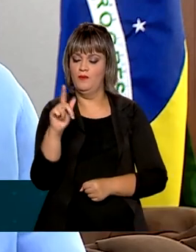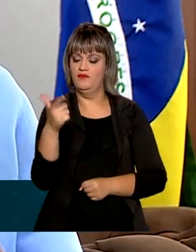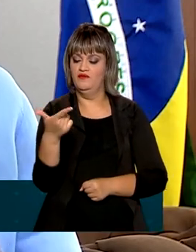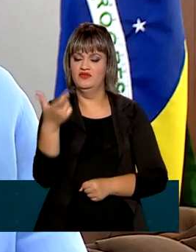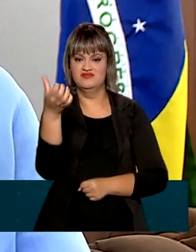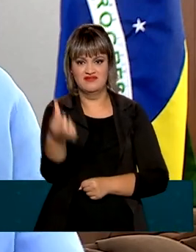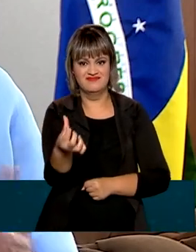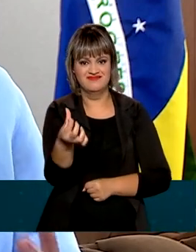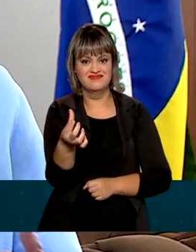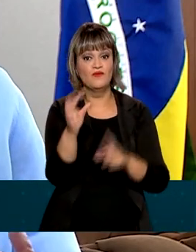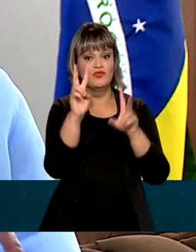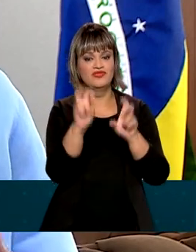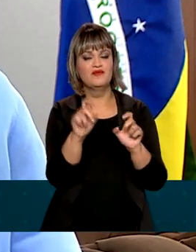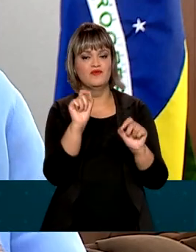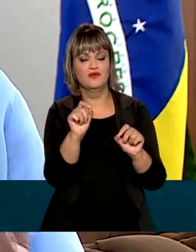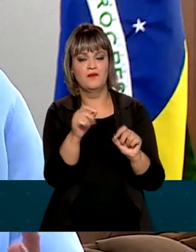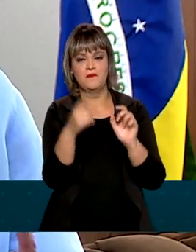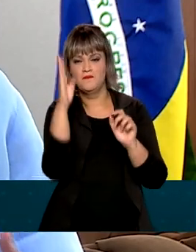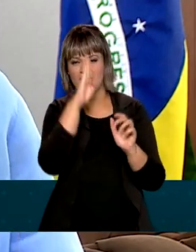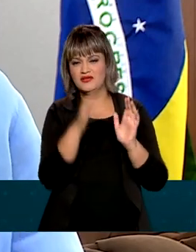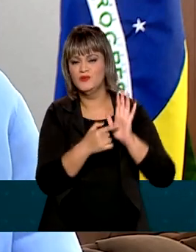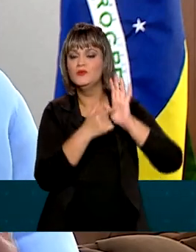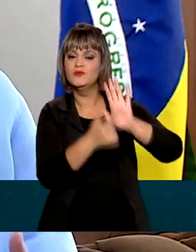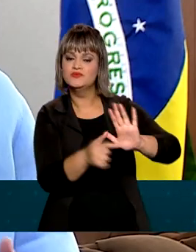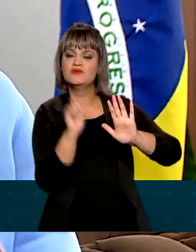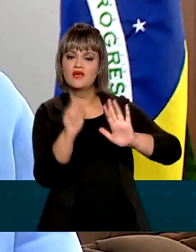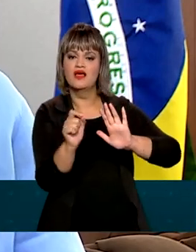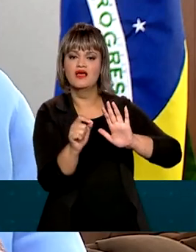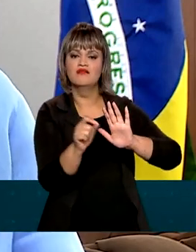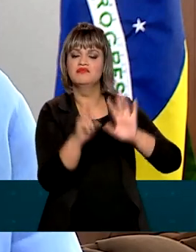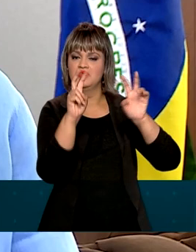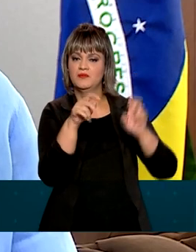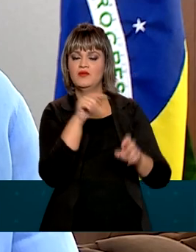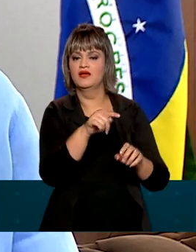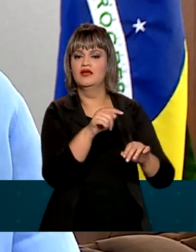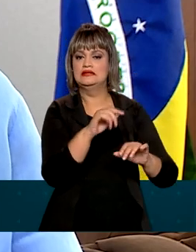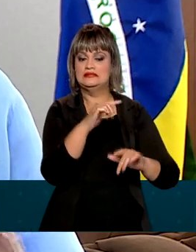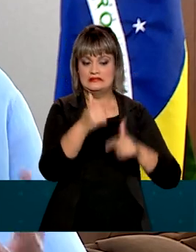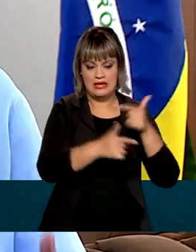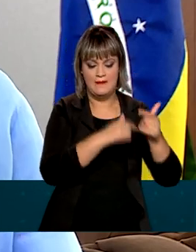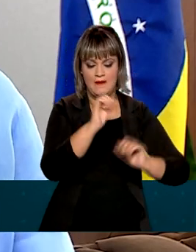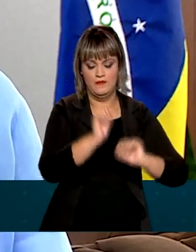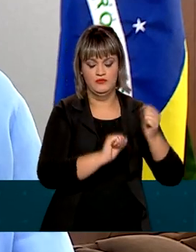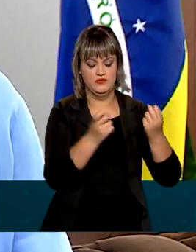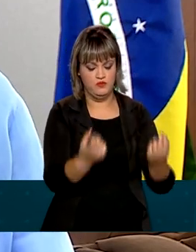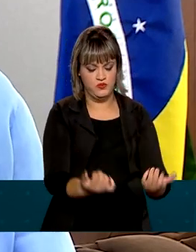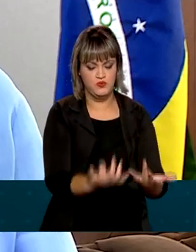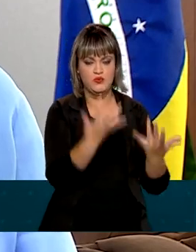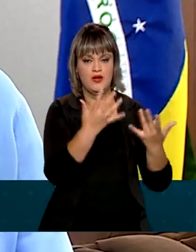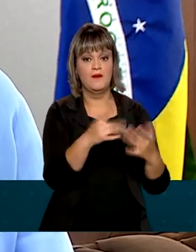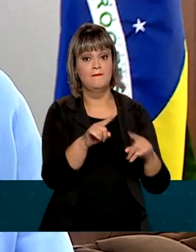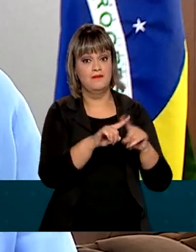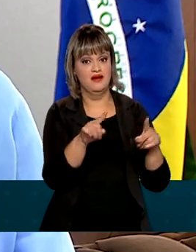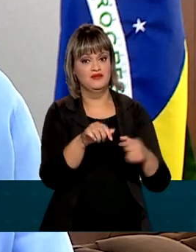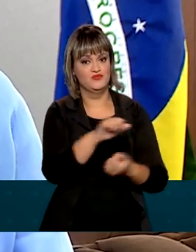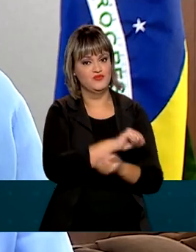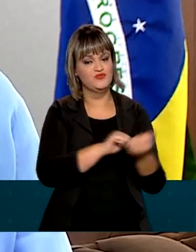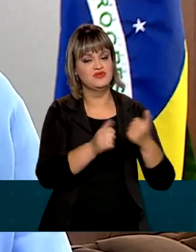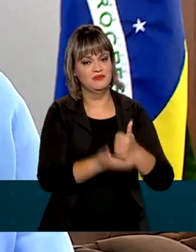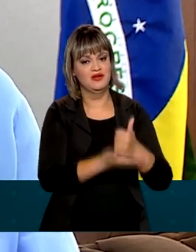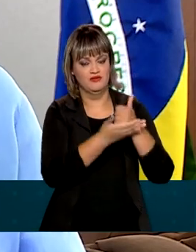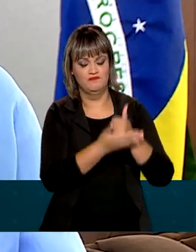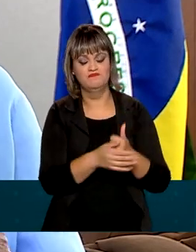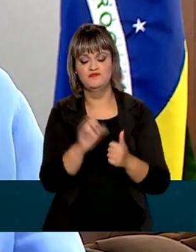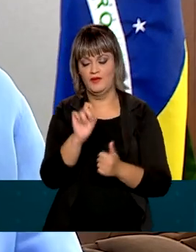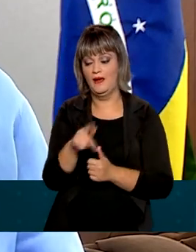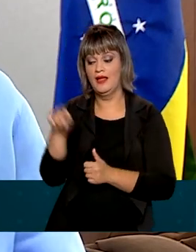esse, o tema que o Brasil apresentou com muito sucesso foi esse, produzir cada vez mais e conservar. Então, no plano